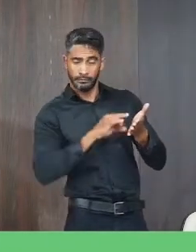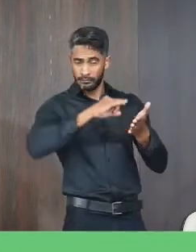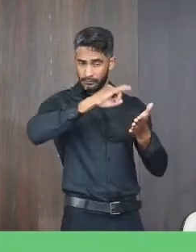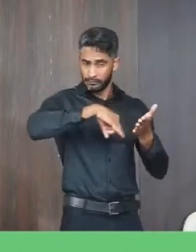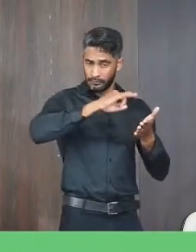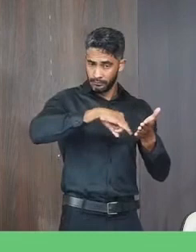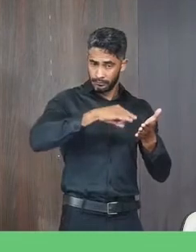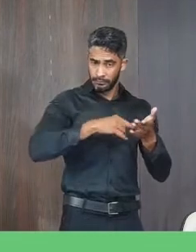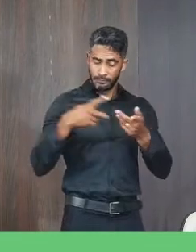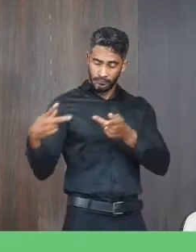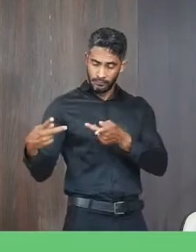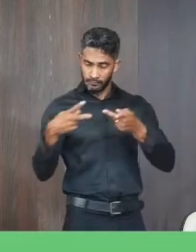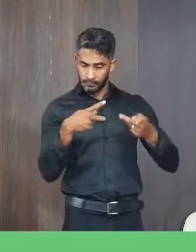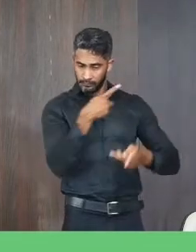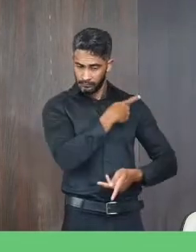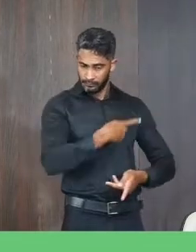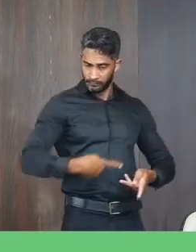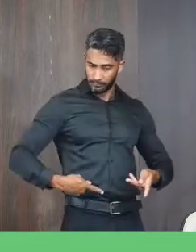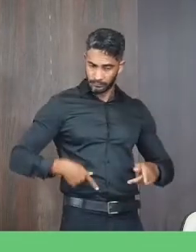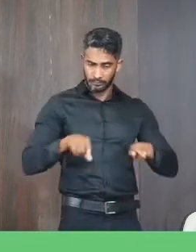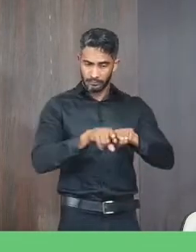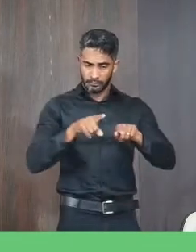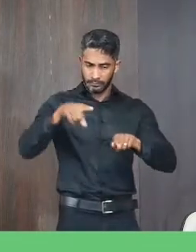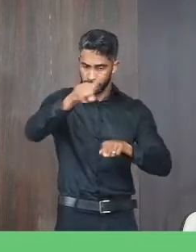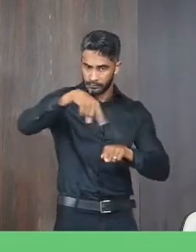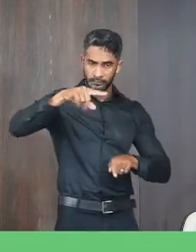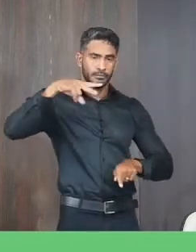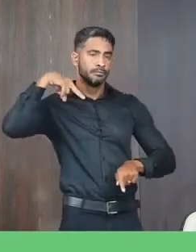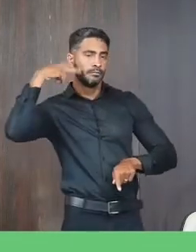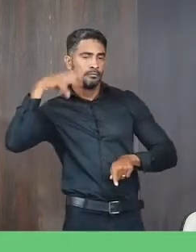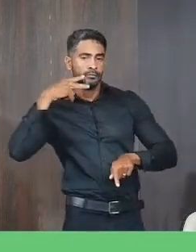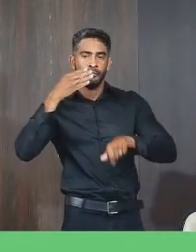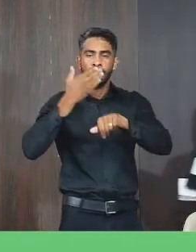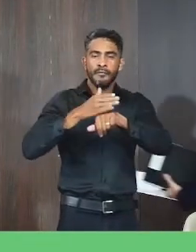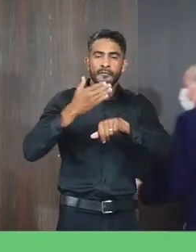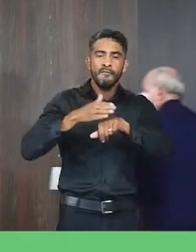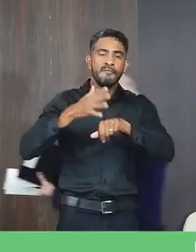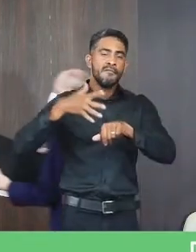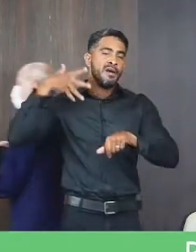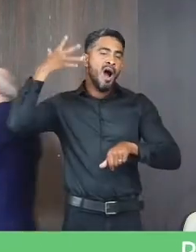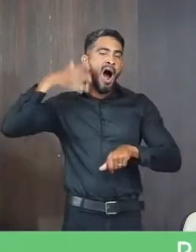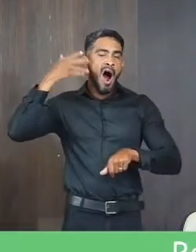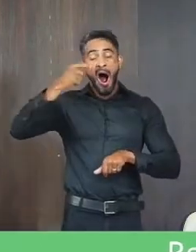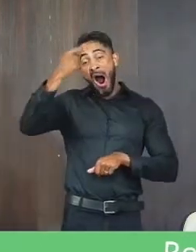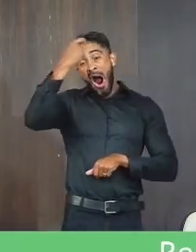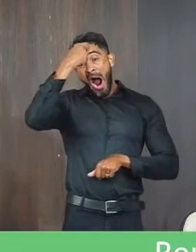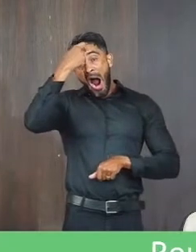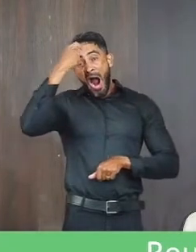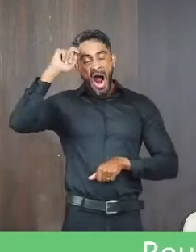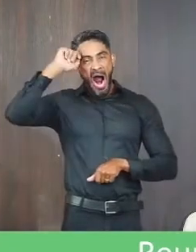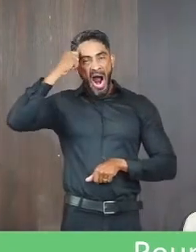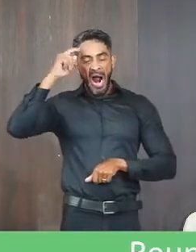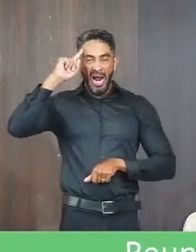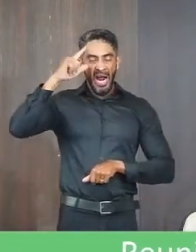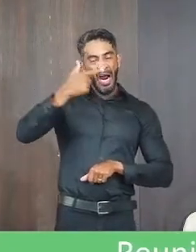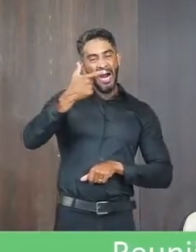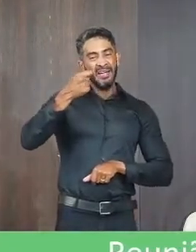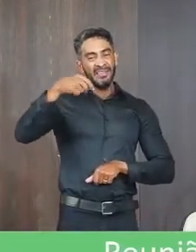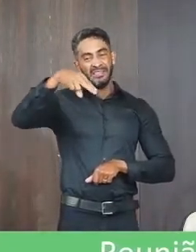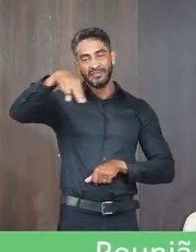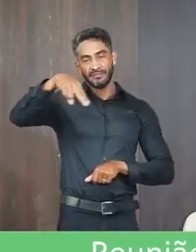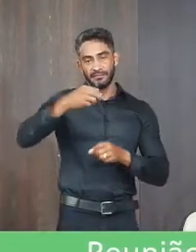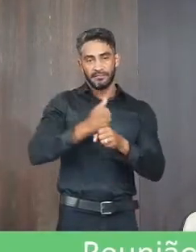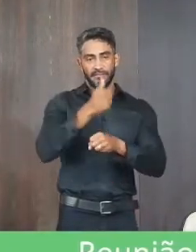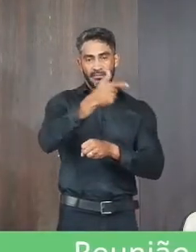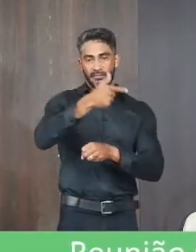venho convidar ao Sr. Presidente e demais vereadores desta Casa de Leis para participar da celebração do Dia da Consciência Negra, no dia 20 de novembro